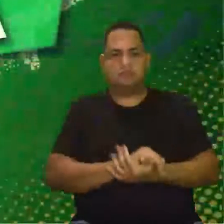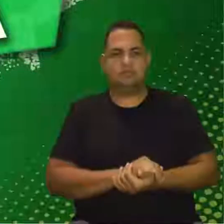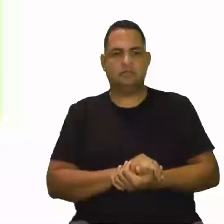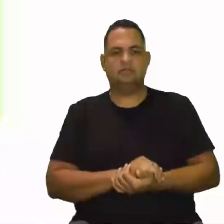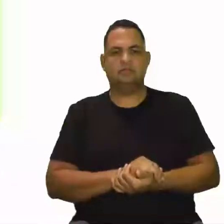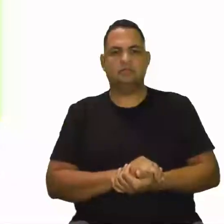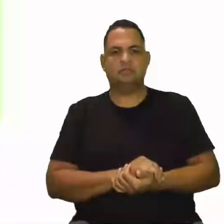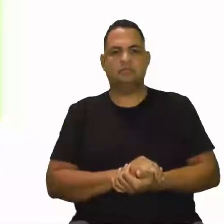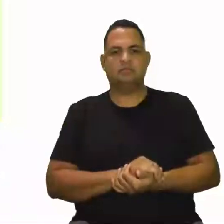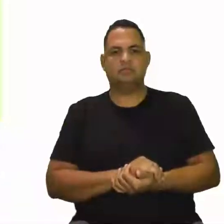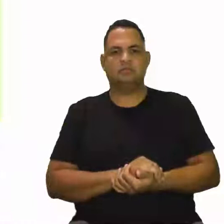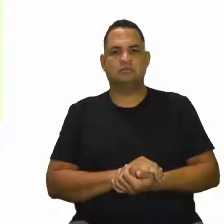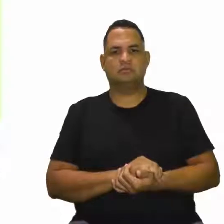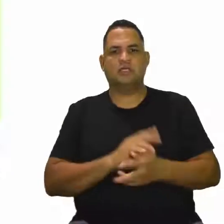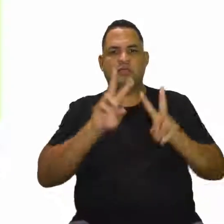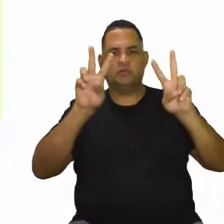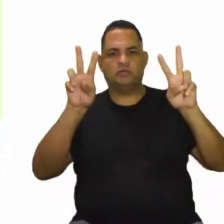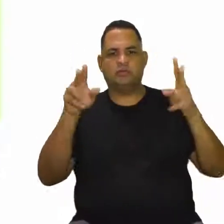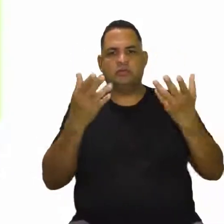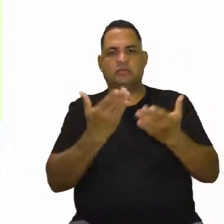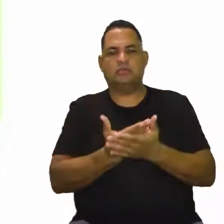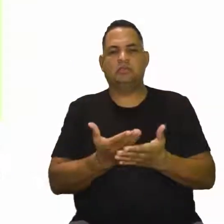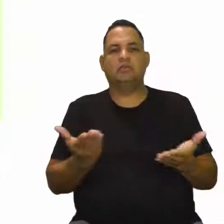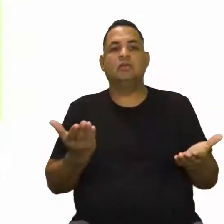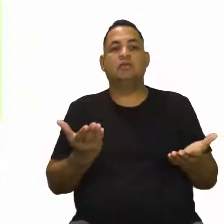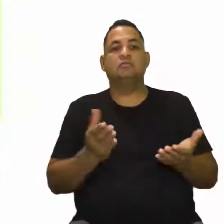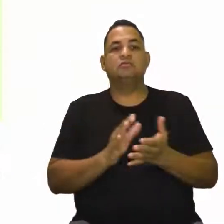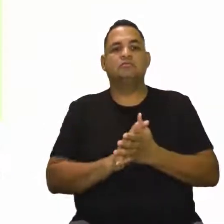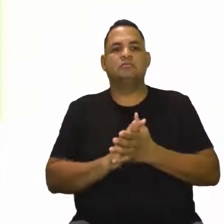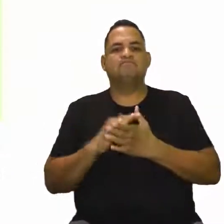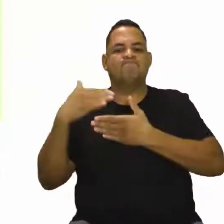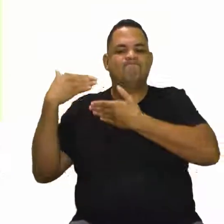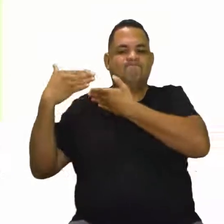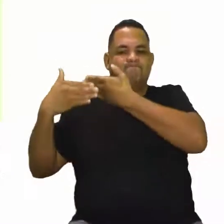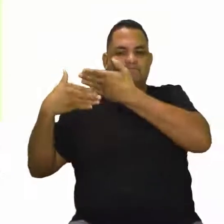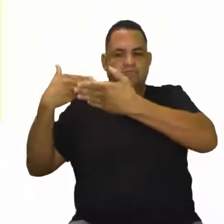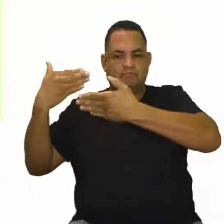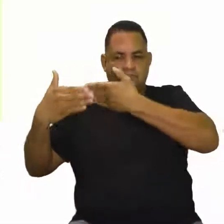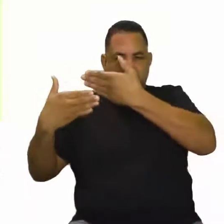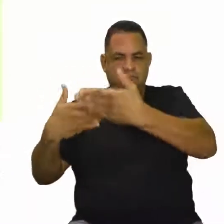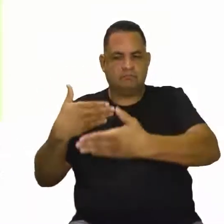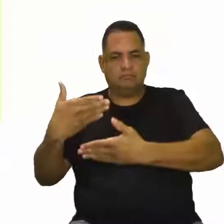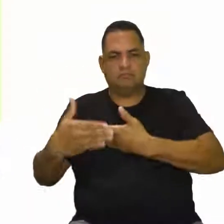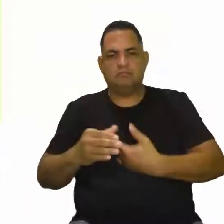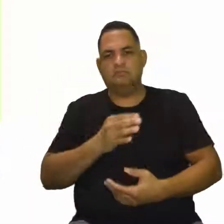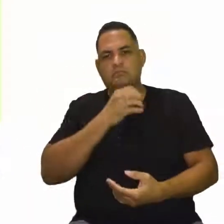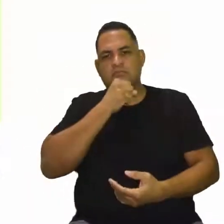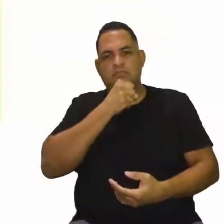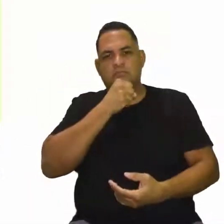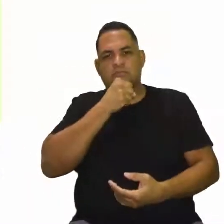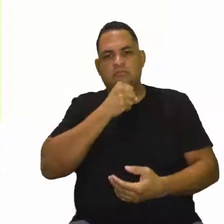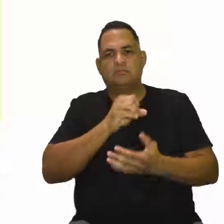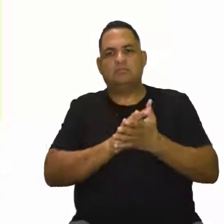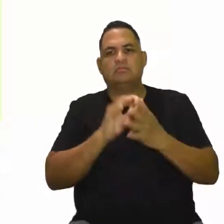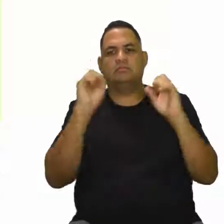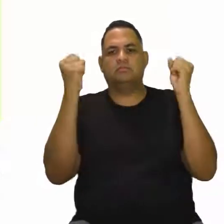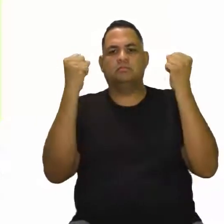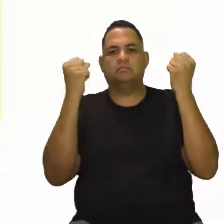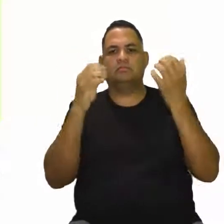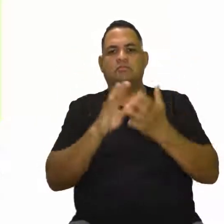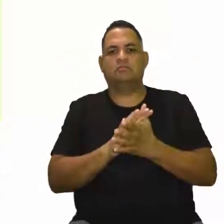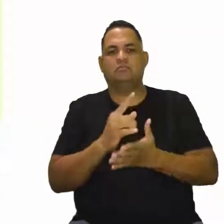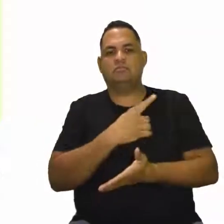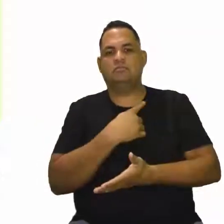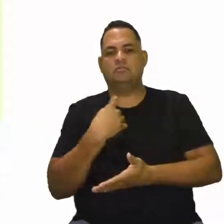só. Então, a nossa temática de hoje é envelhecimento, certo? E atividade física,